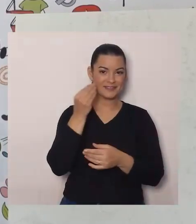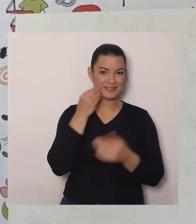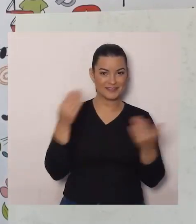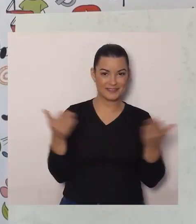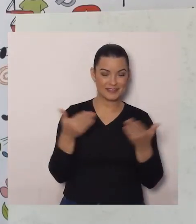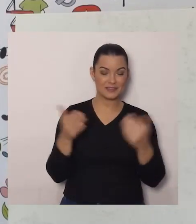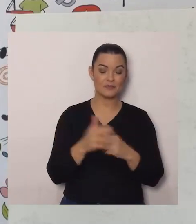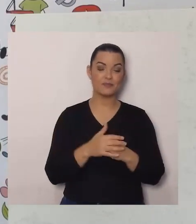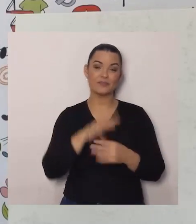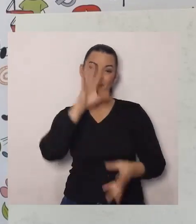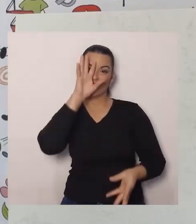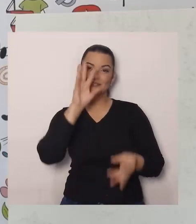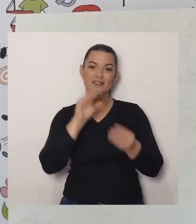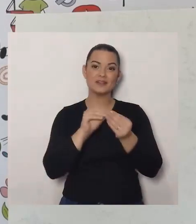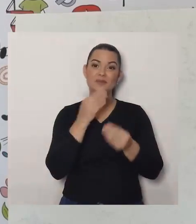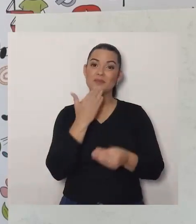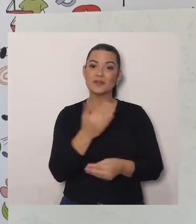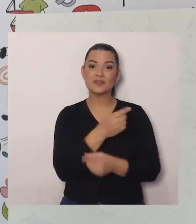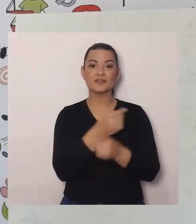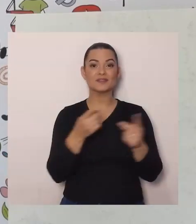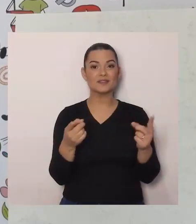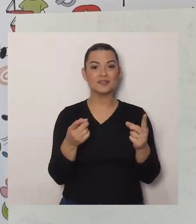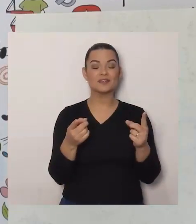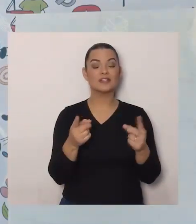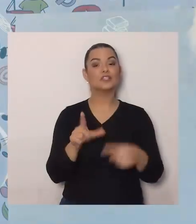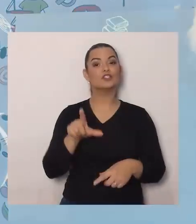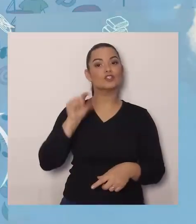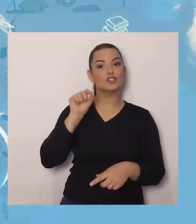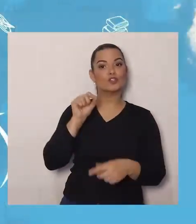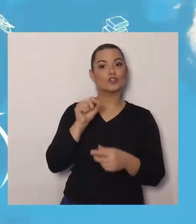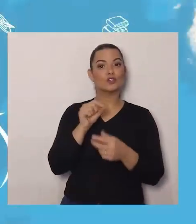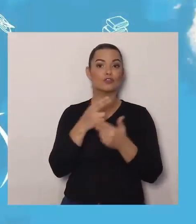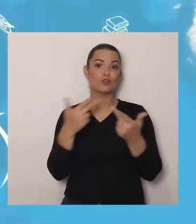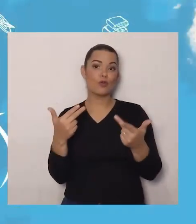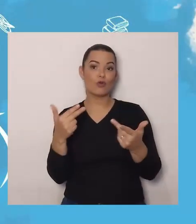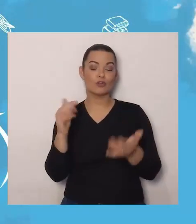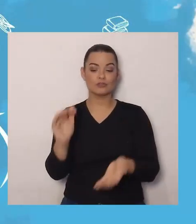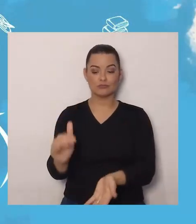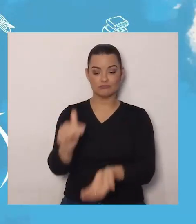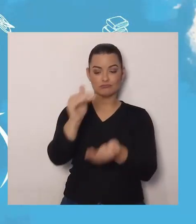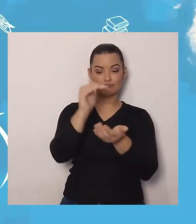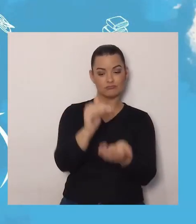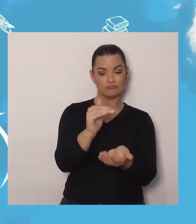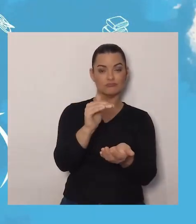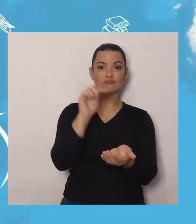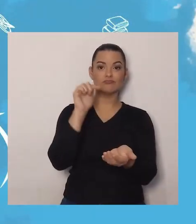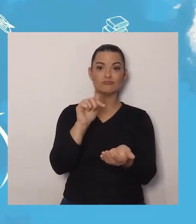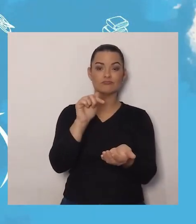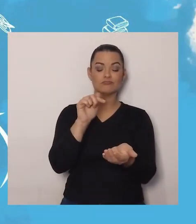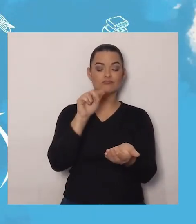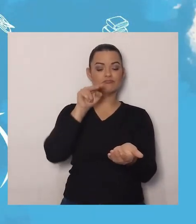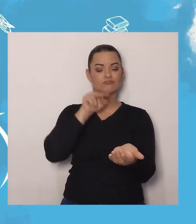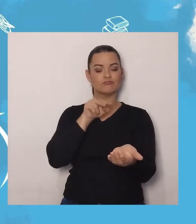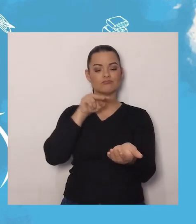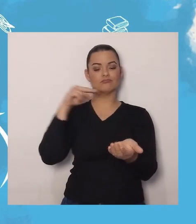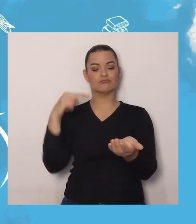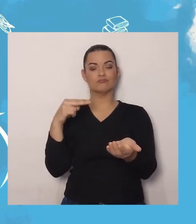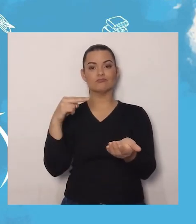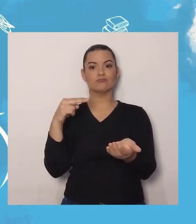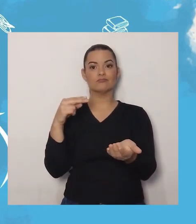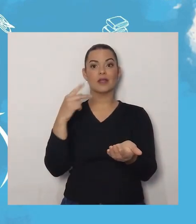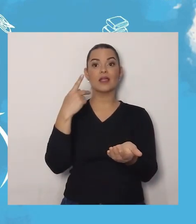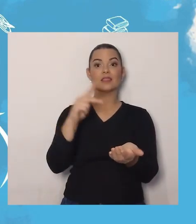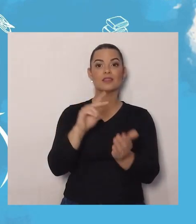Então, A nossa síntese, Pede para que vocês, Escolham um objeto, Na casa de vocês, E registrem no caderno,